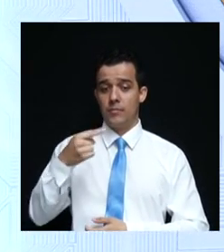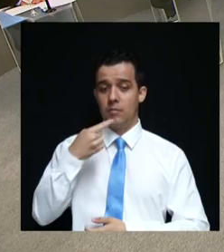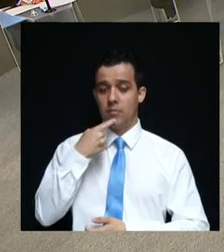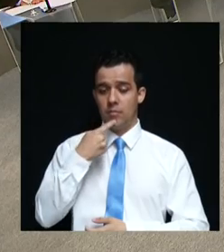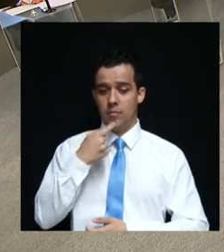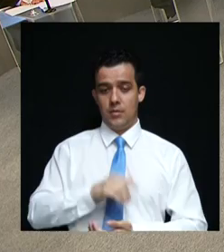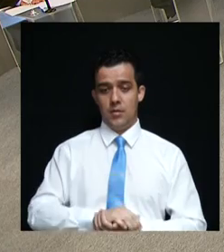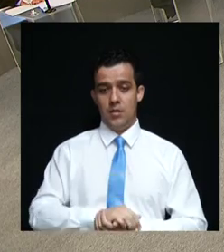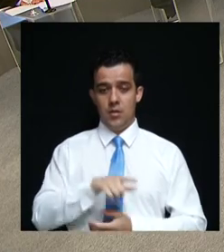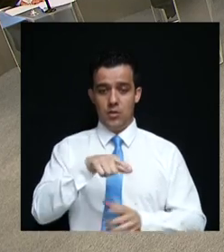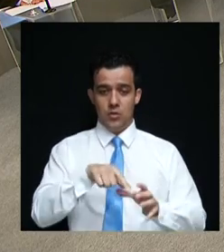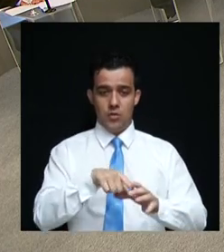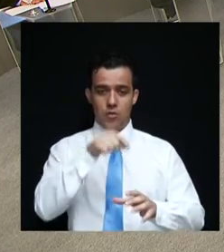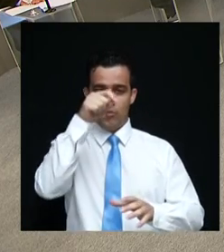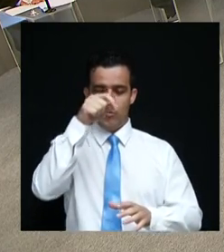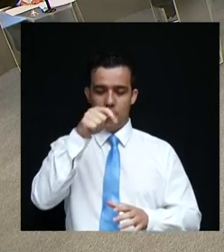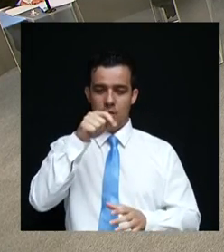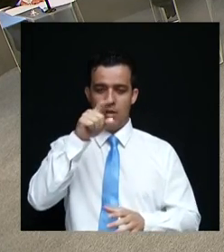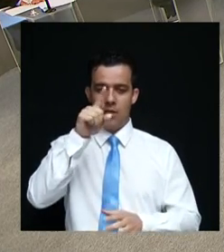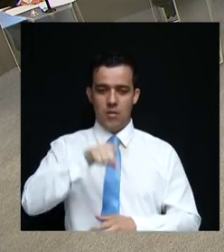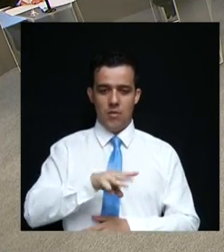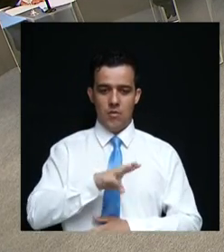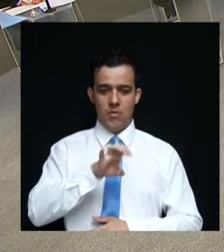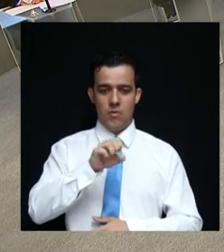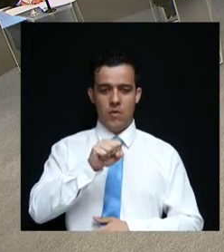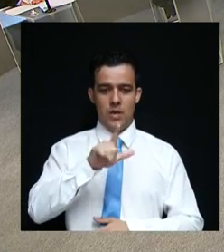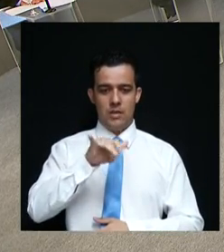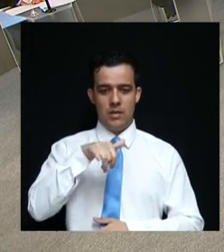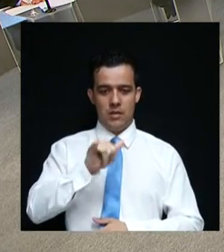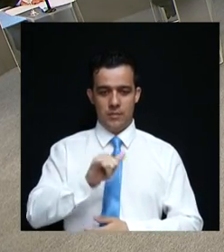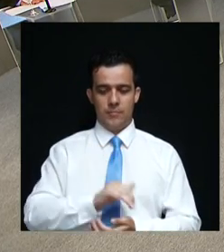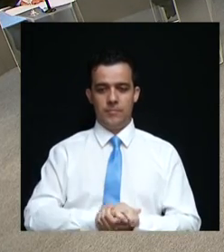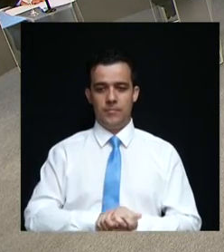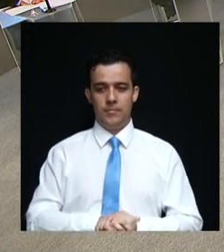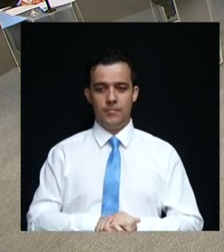forçosamente escolher o candidato Wesley Garcia para comentar?